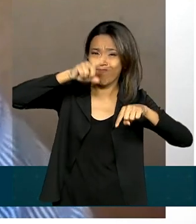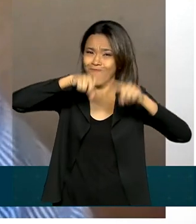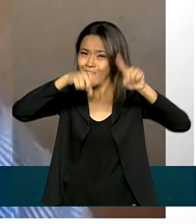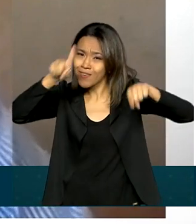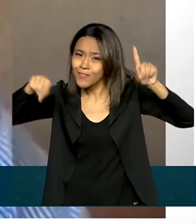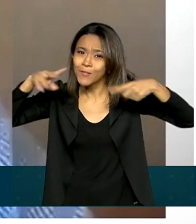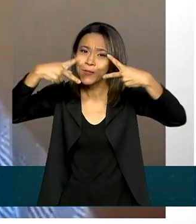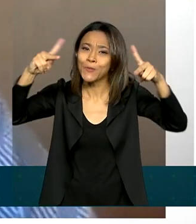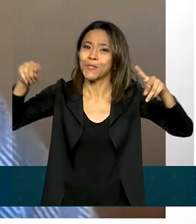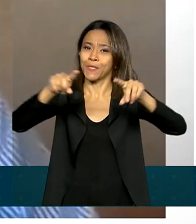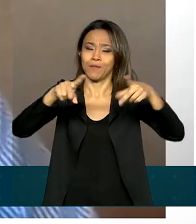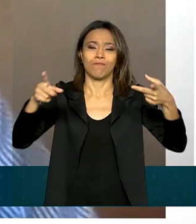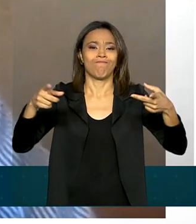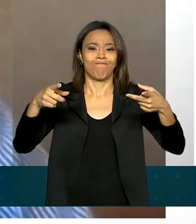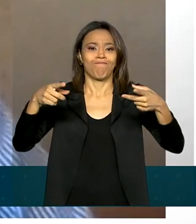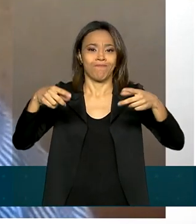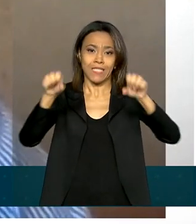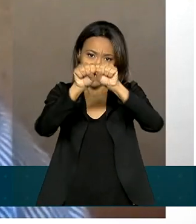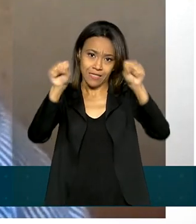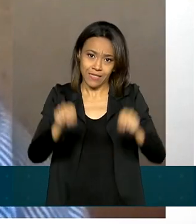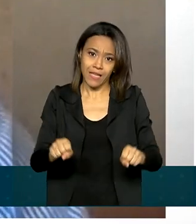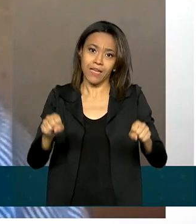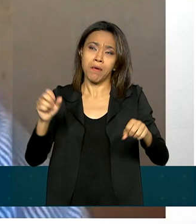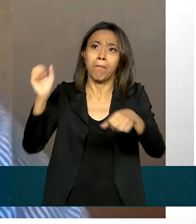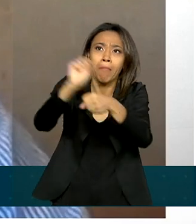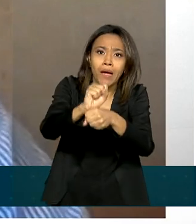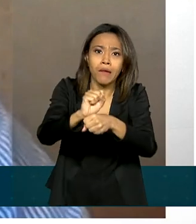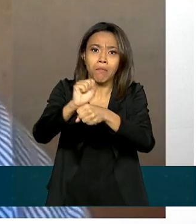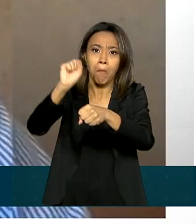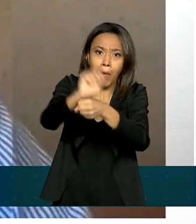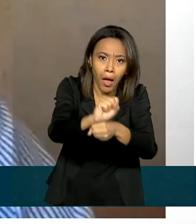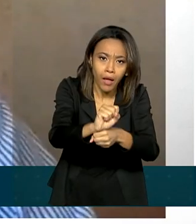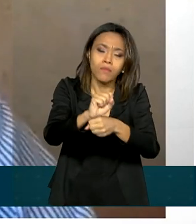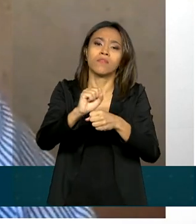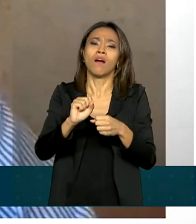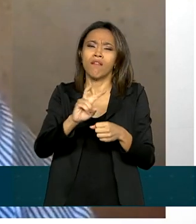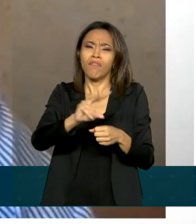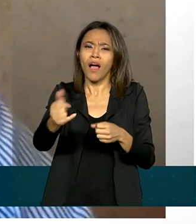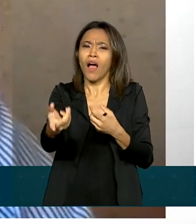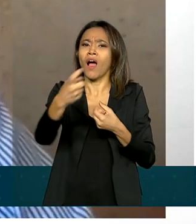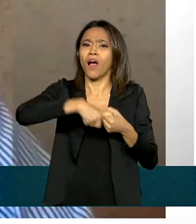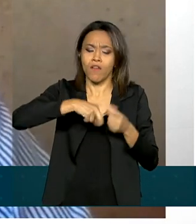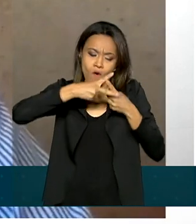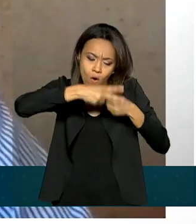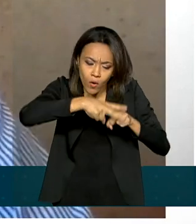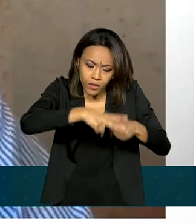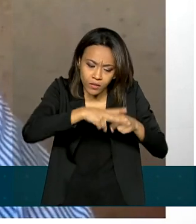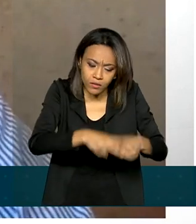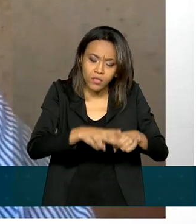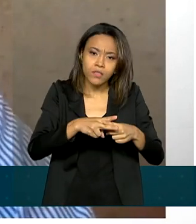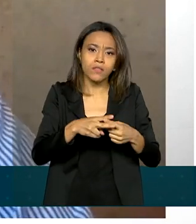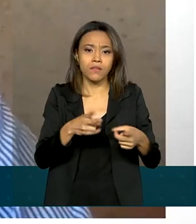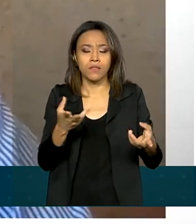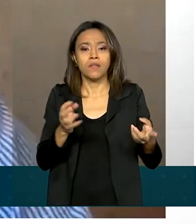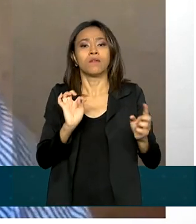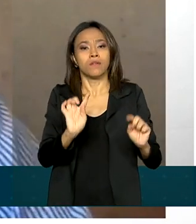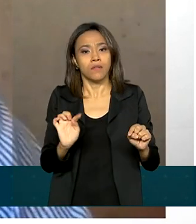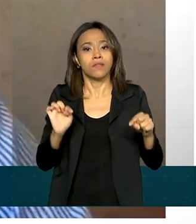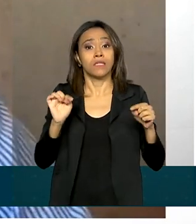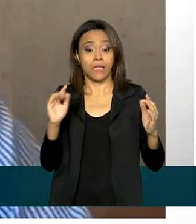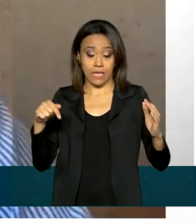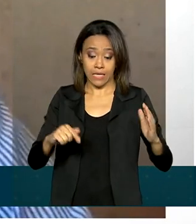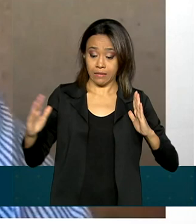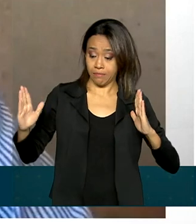sistemas, interrupção nos seus sistemas, irão fazer essa correção naturalmente, e esse